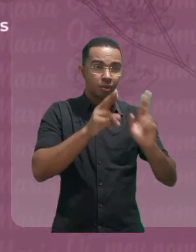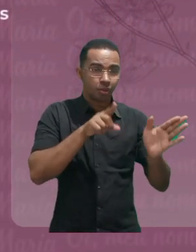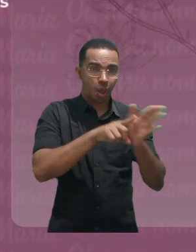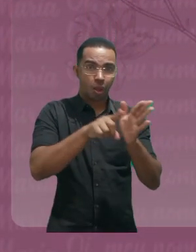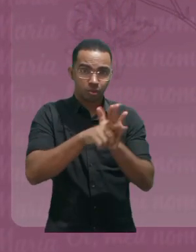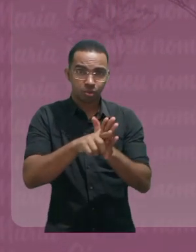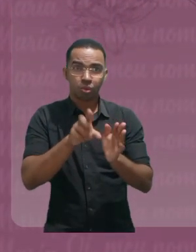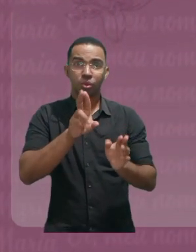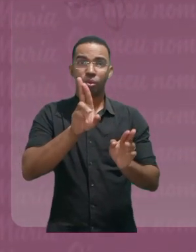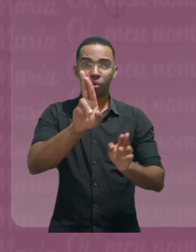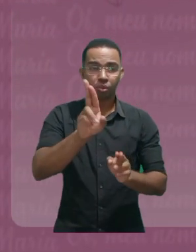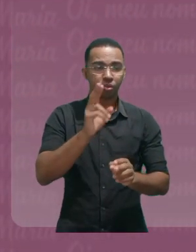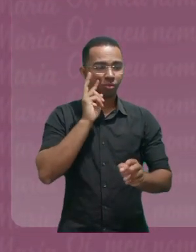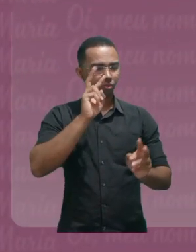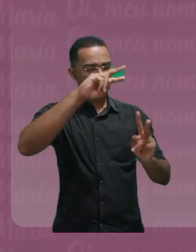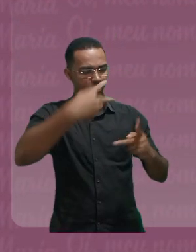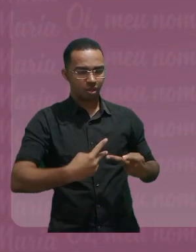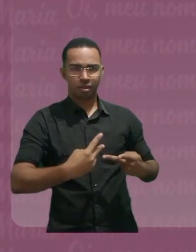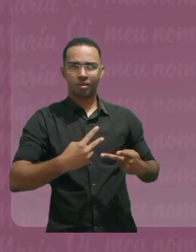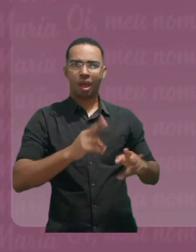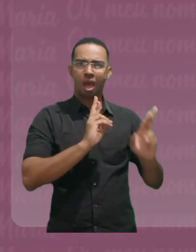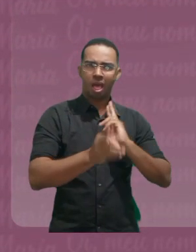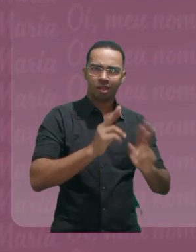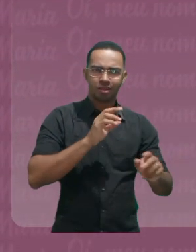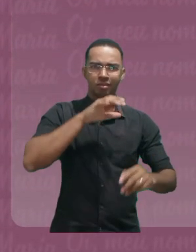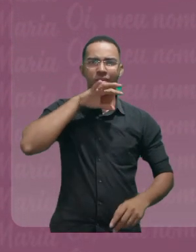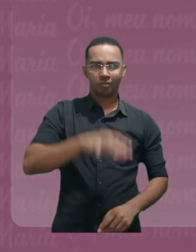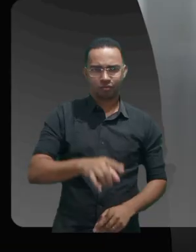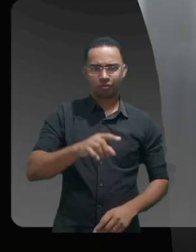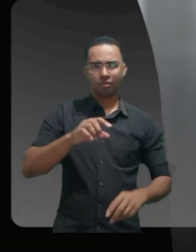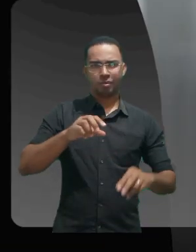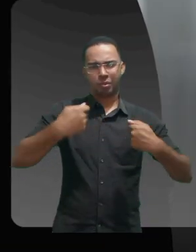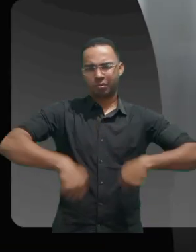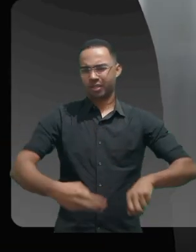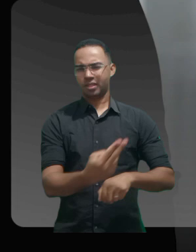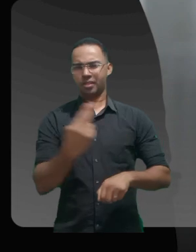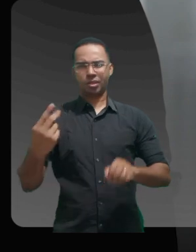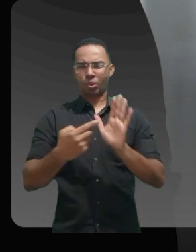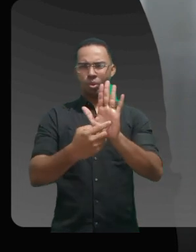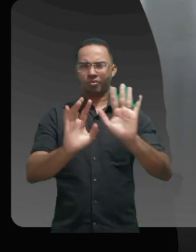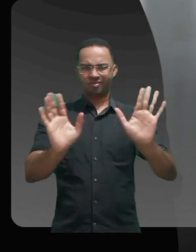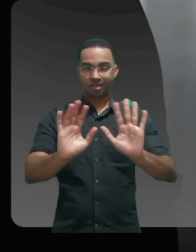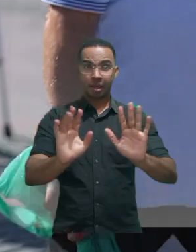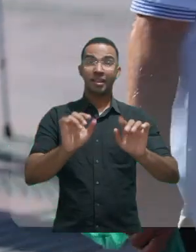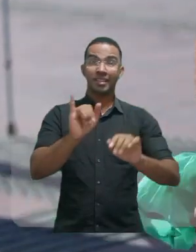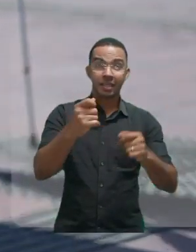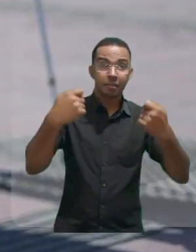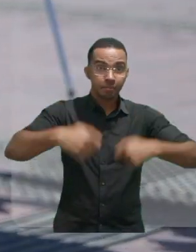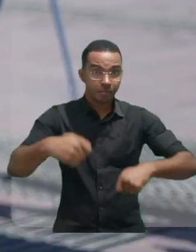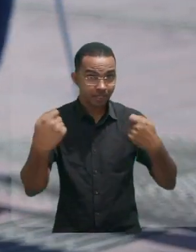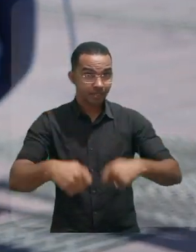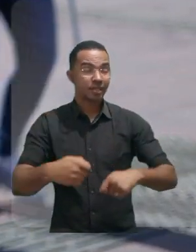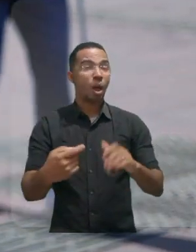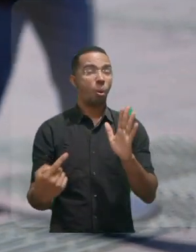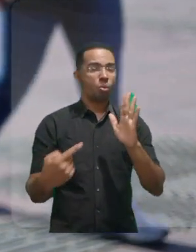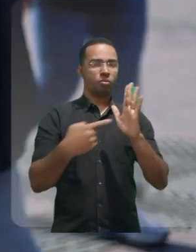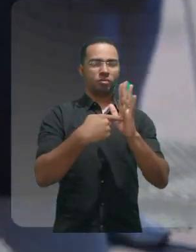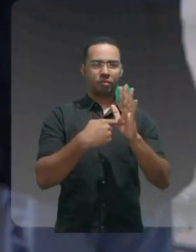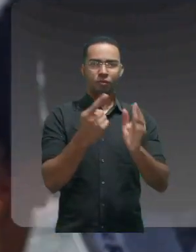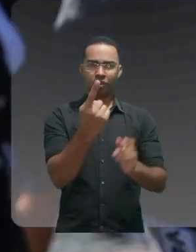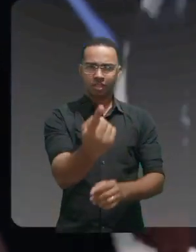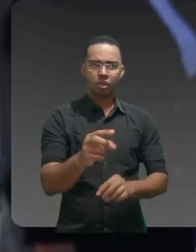responda as perguntas e use o termômetro para reconhecer relações abusivas. Você não precisa se identificar. Se necessário,